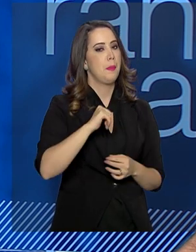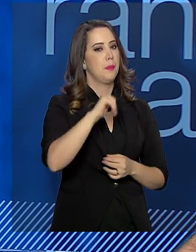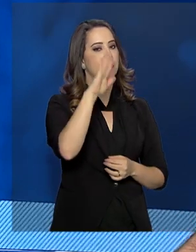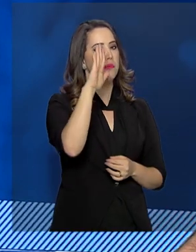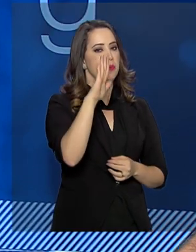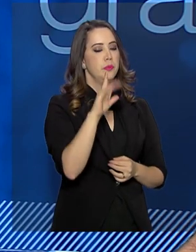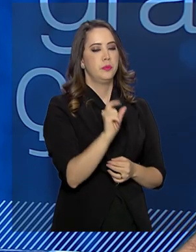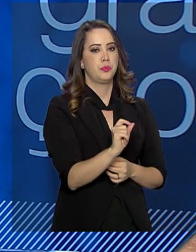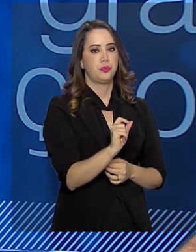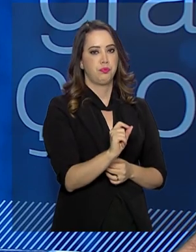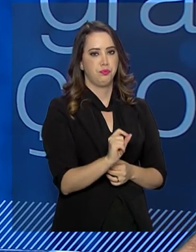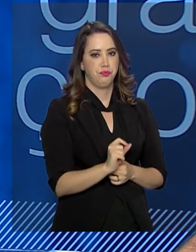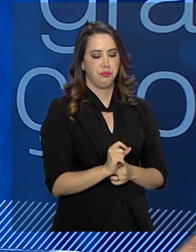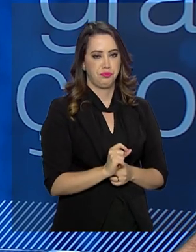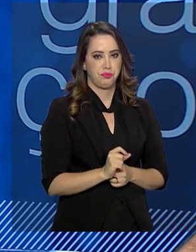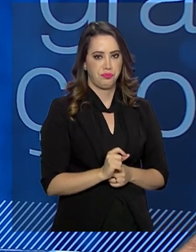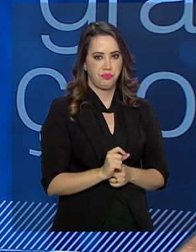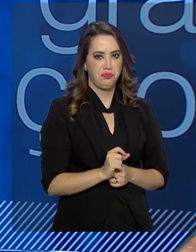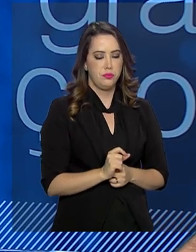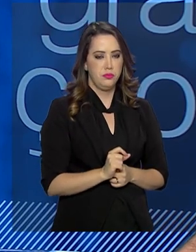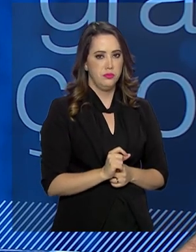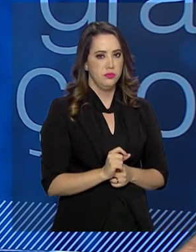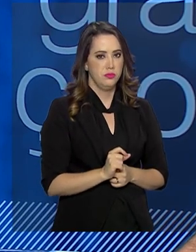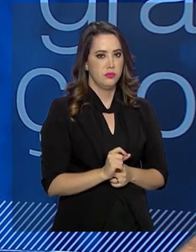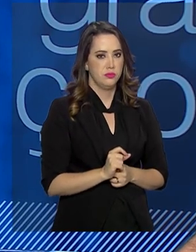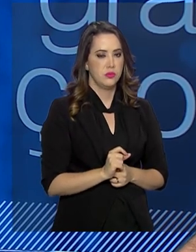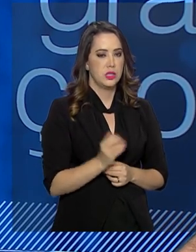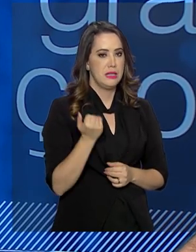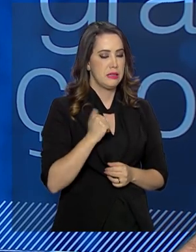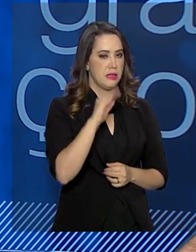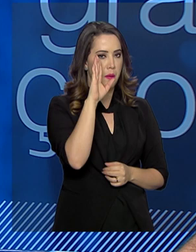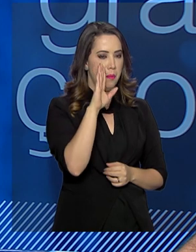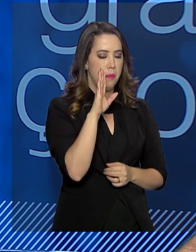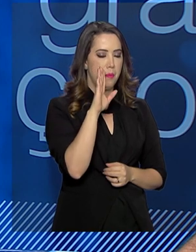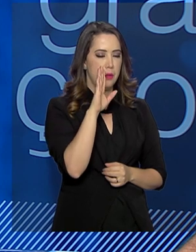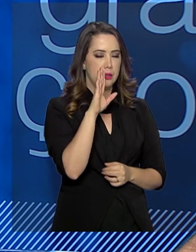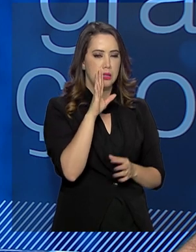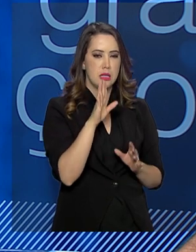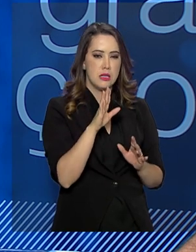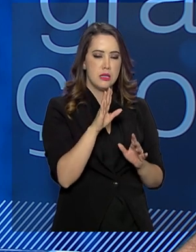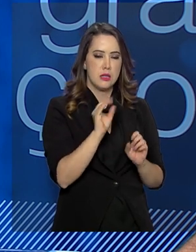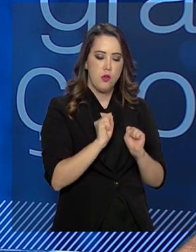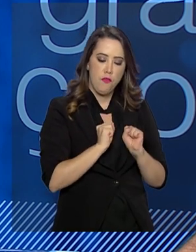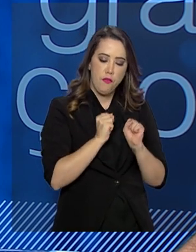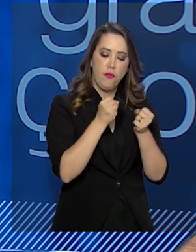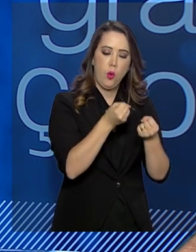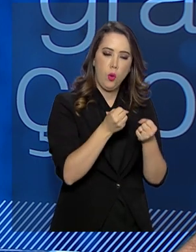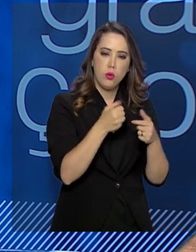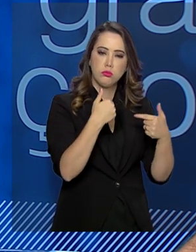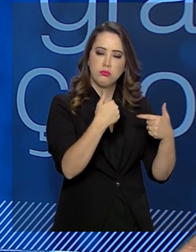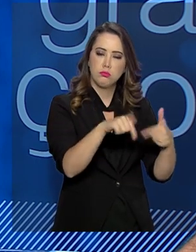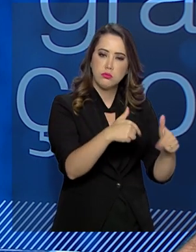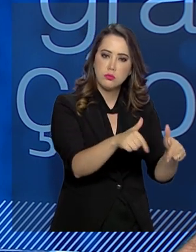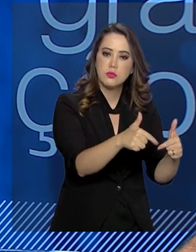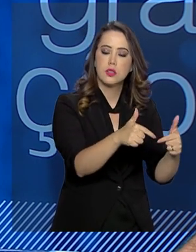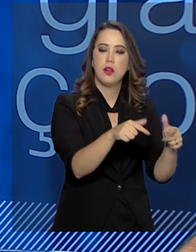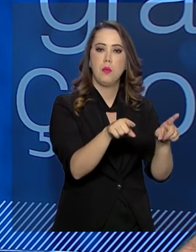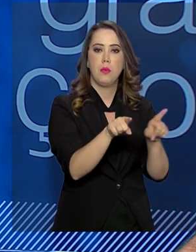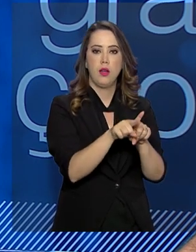de... Deixar as ações do PIPIF um pouco mais cinéticas, deixar as ações um pouco mais...